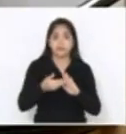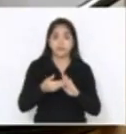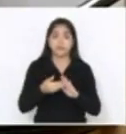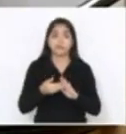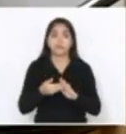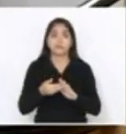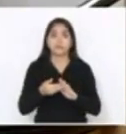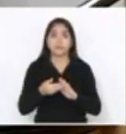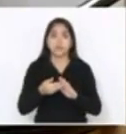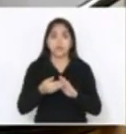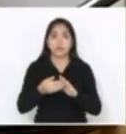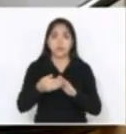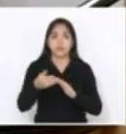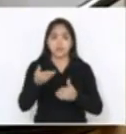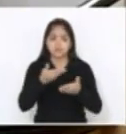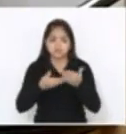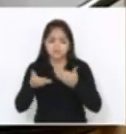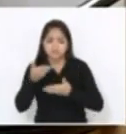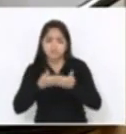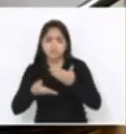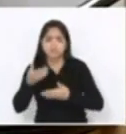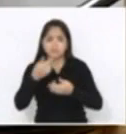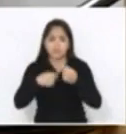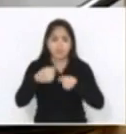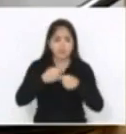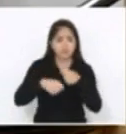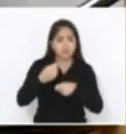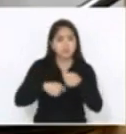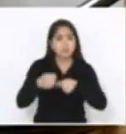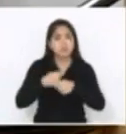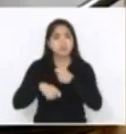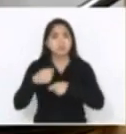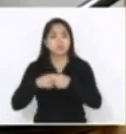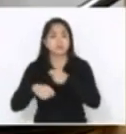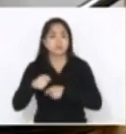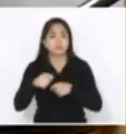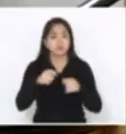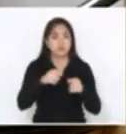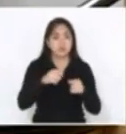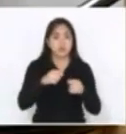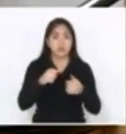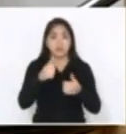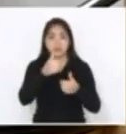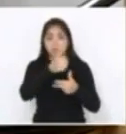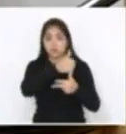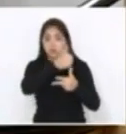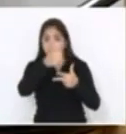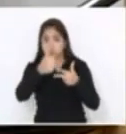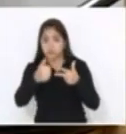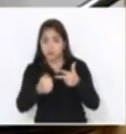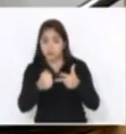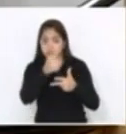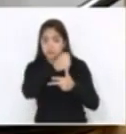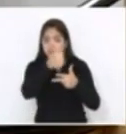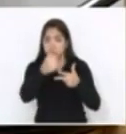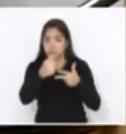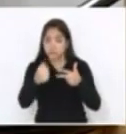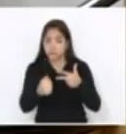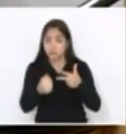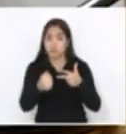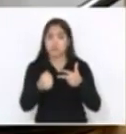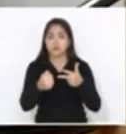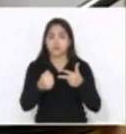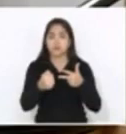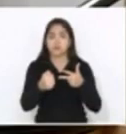negociação espúria que acontece, muitas vezes, entre os executivos e os parlamentares, que é literalmente de